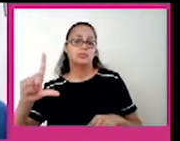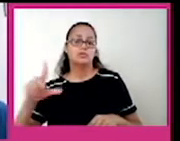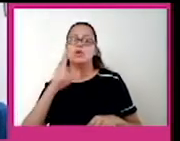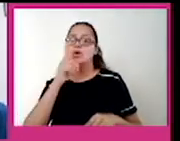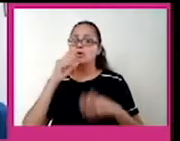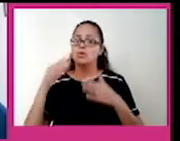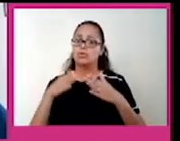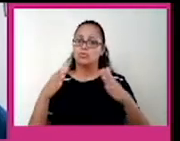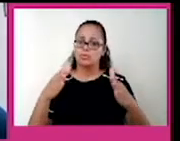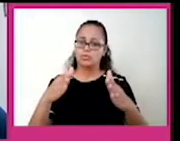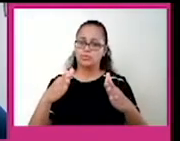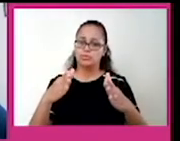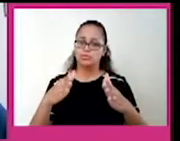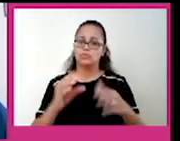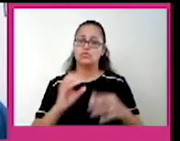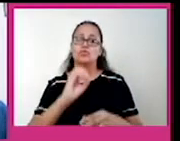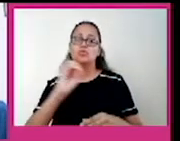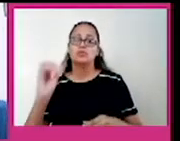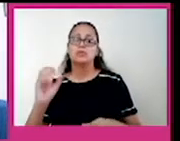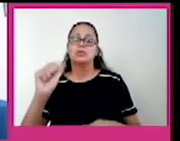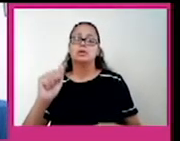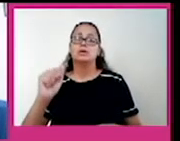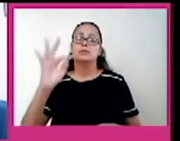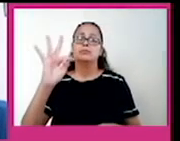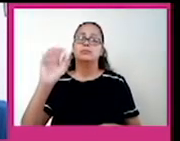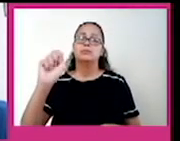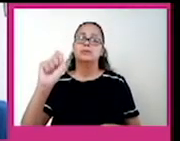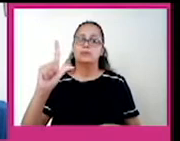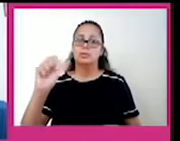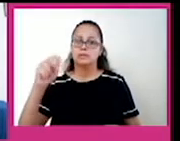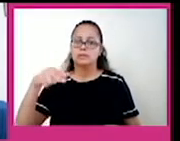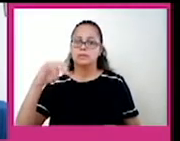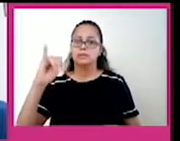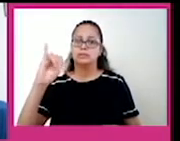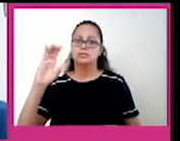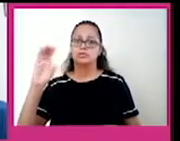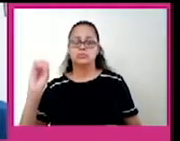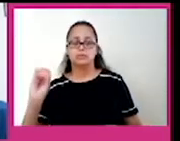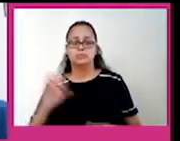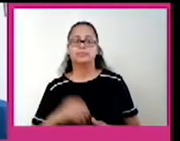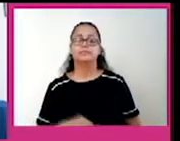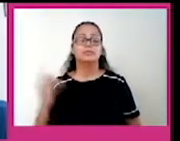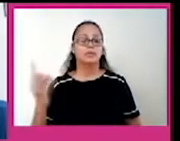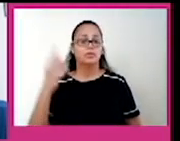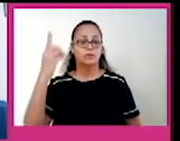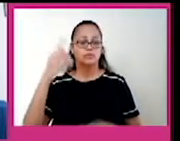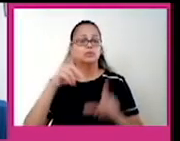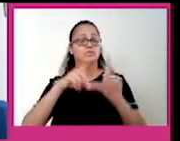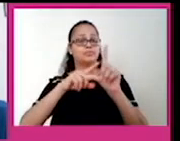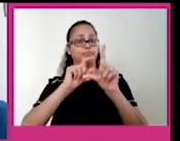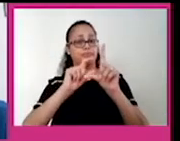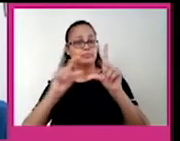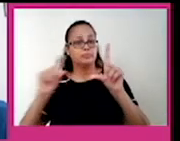rios que desagam do Oceano Atlântico. Certo? Esse aqui é o mapa. A gente tem a indicação aqui por altitude. Aqui, de acordo